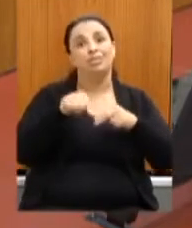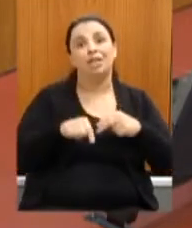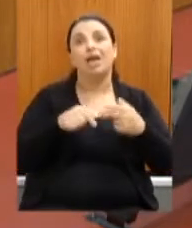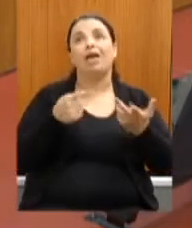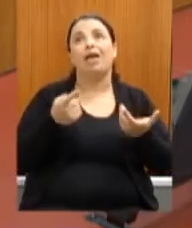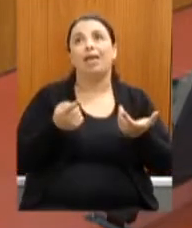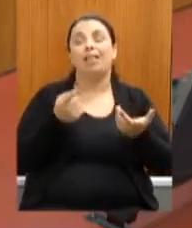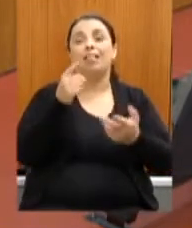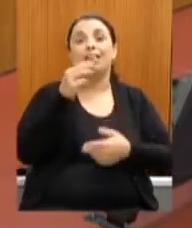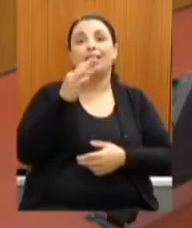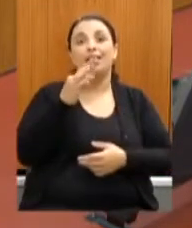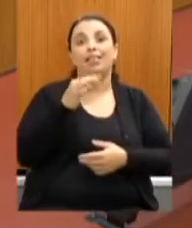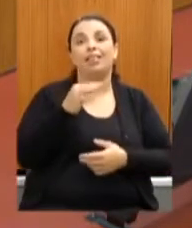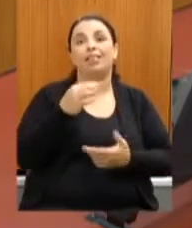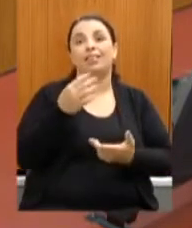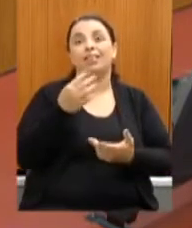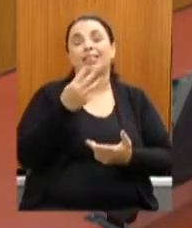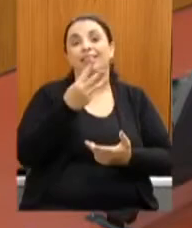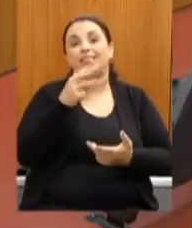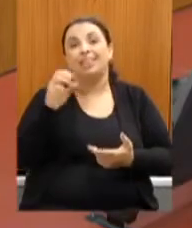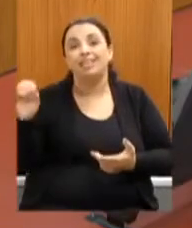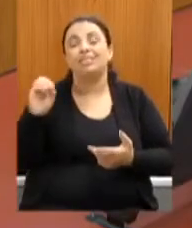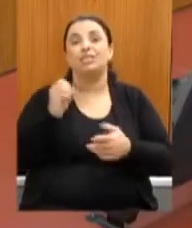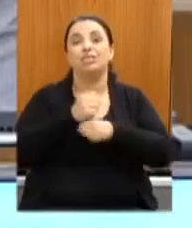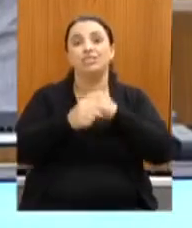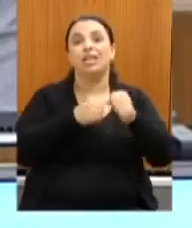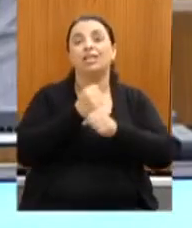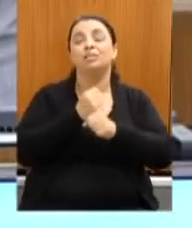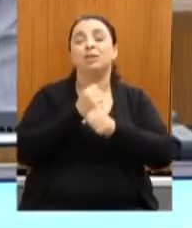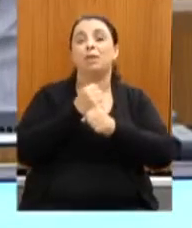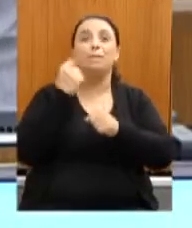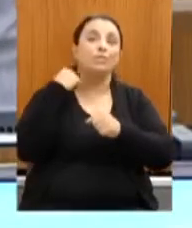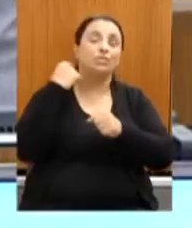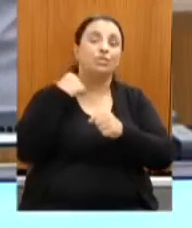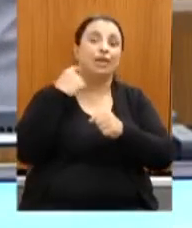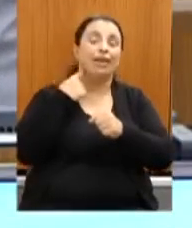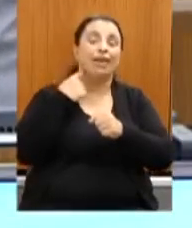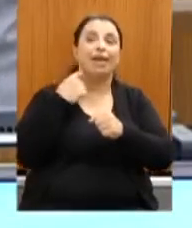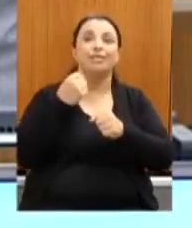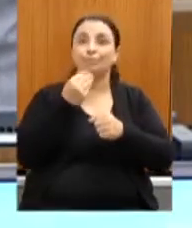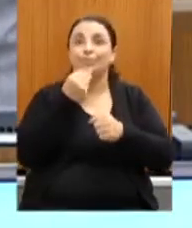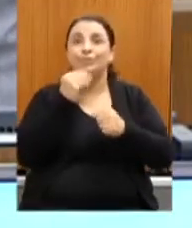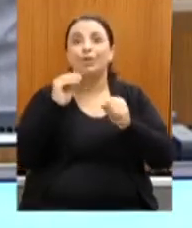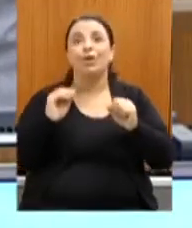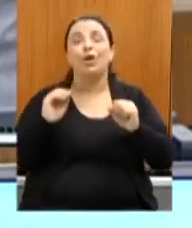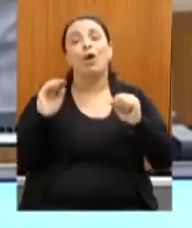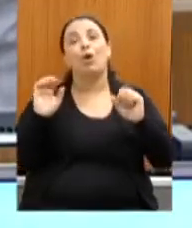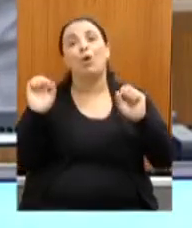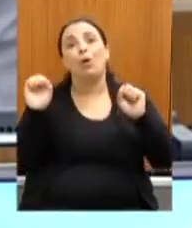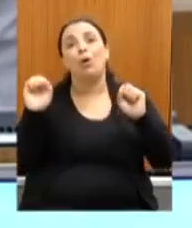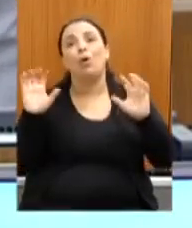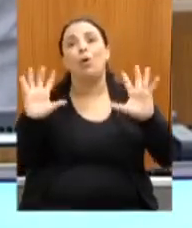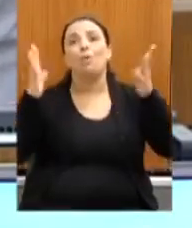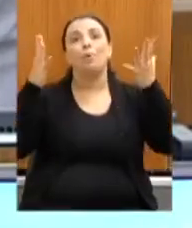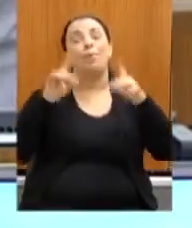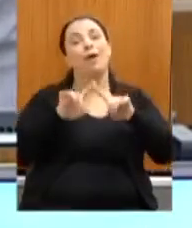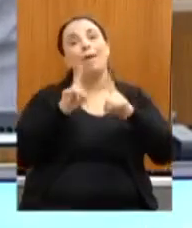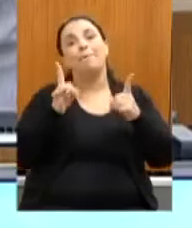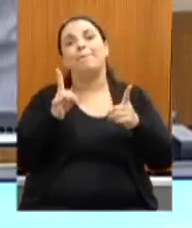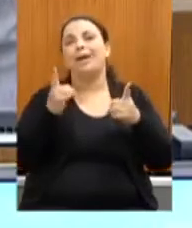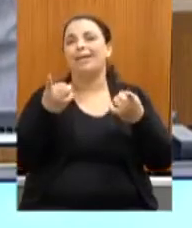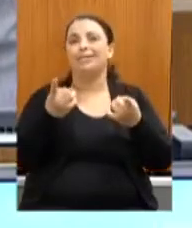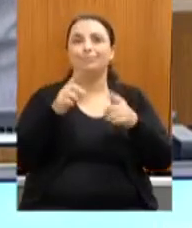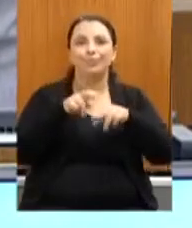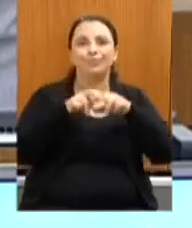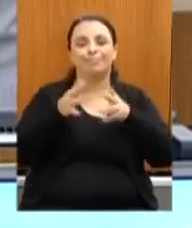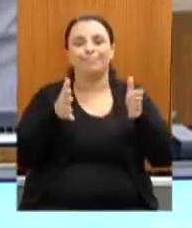tricentenário. E nós vamos lançar no dia 2 de dezembro, que é o dia de Minas Gerais, onde ela faz 300 anos, os 300